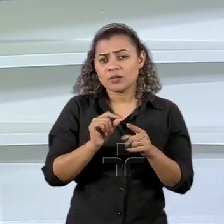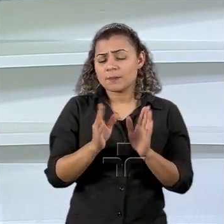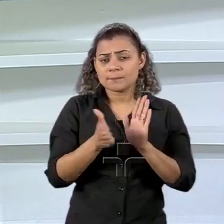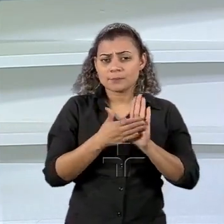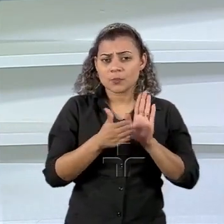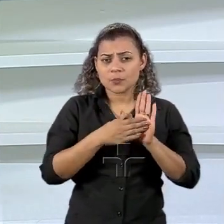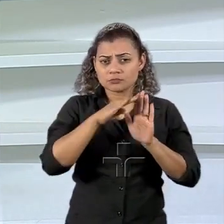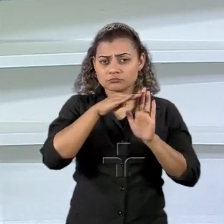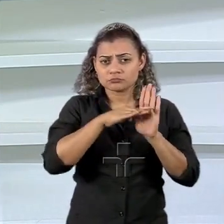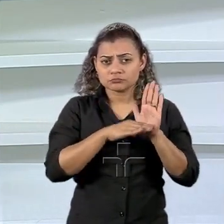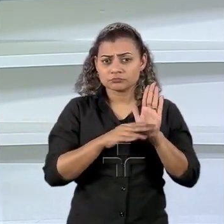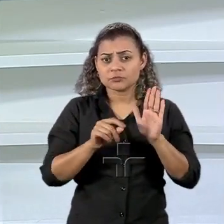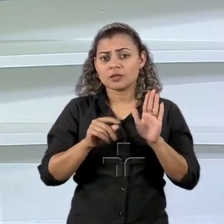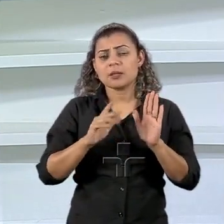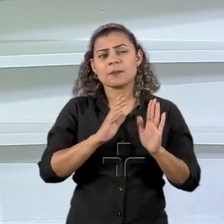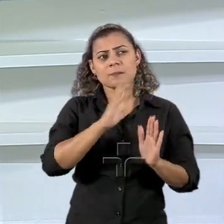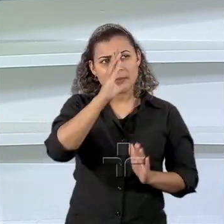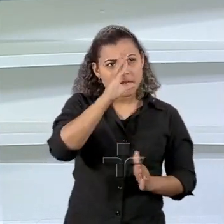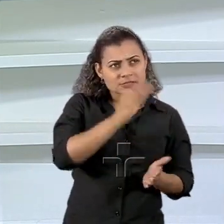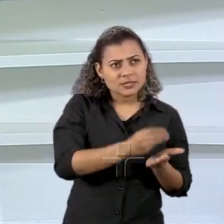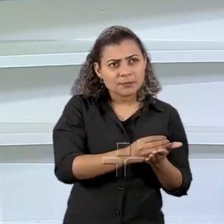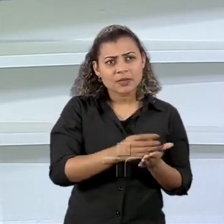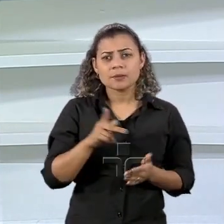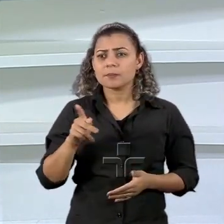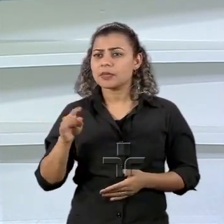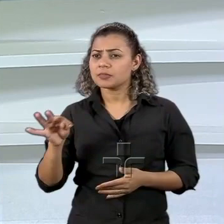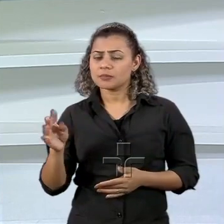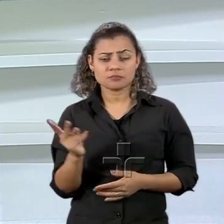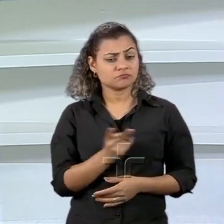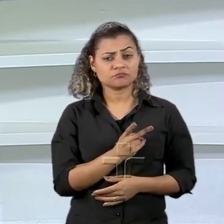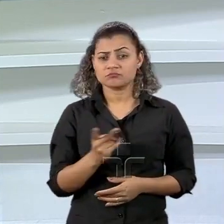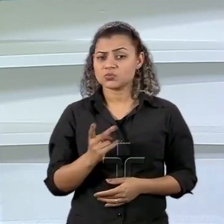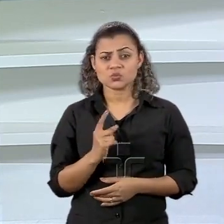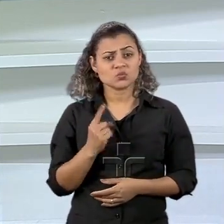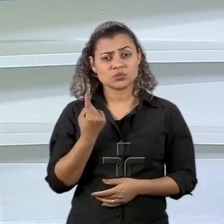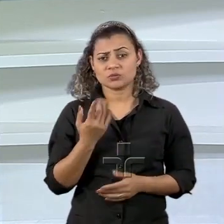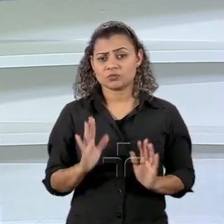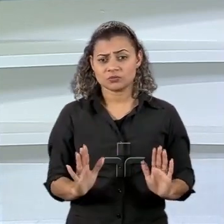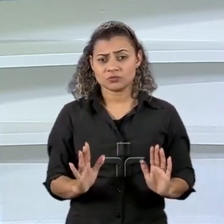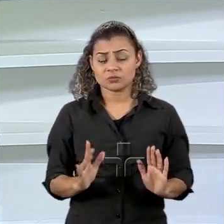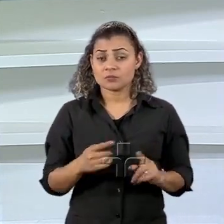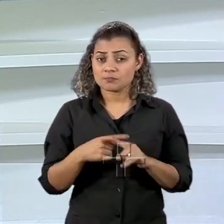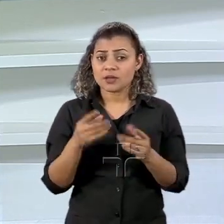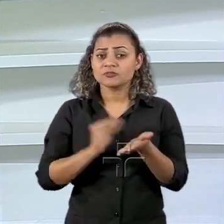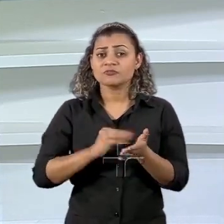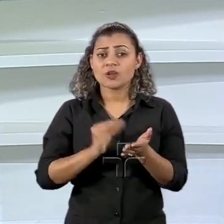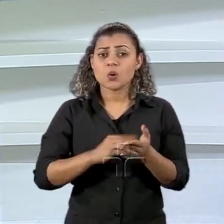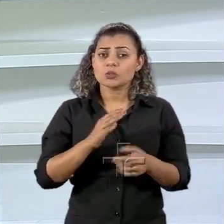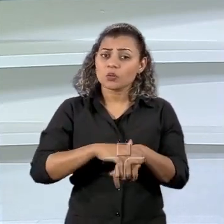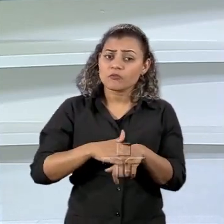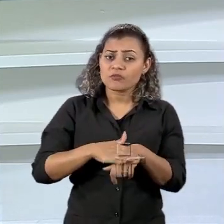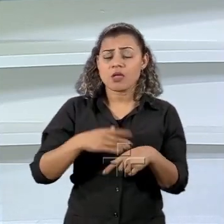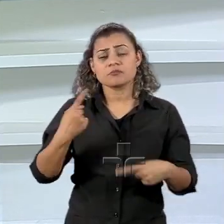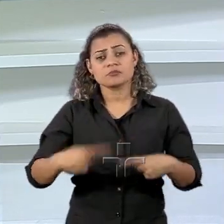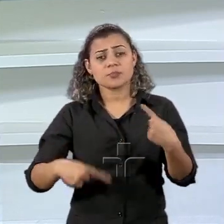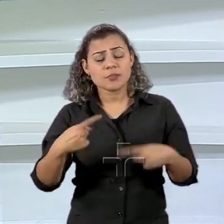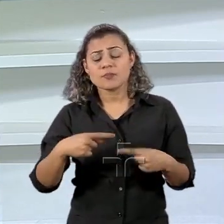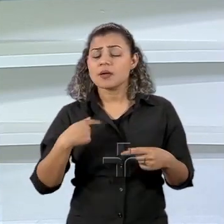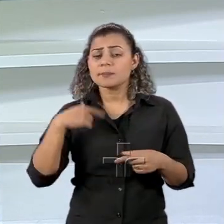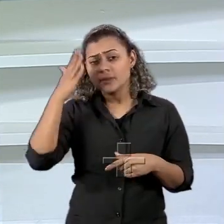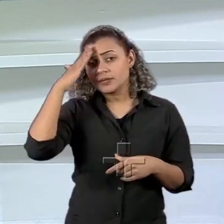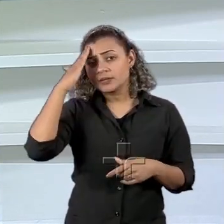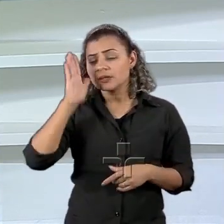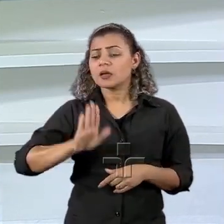abordam mais é o do PSDB e do PT mas mesmo assim a gente tem que ter mais essas conversas para entender exatamente que